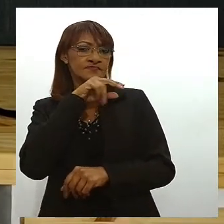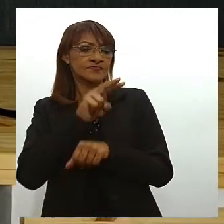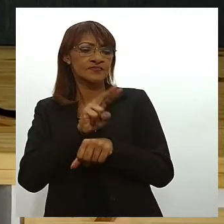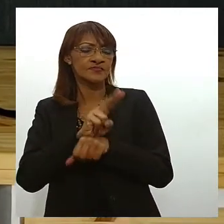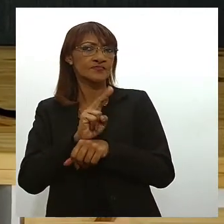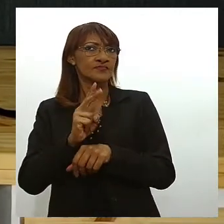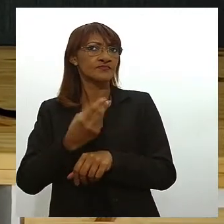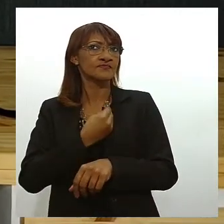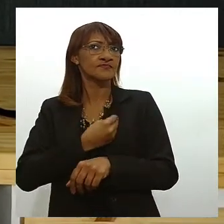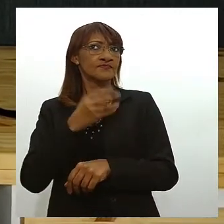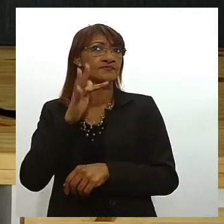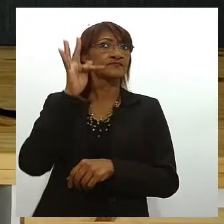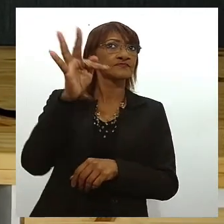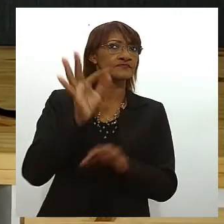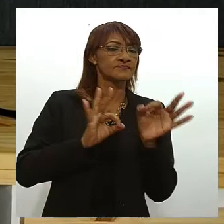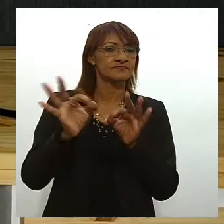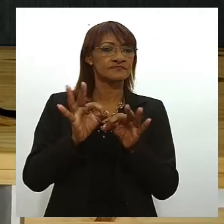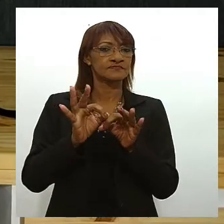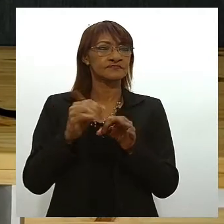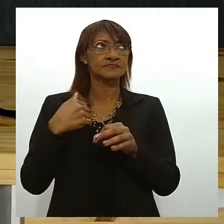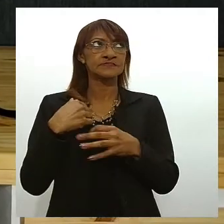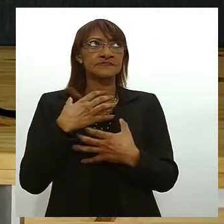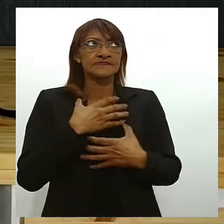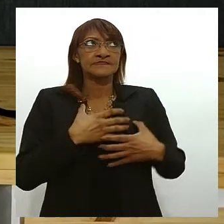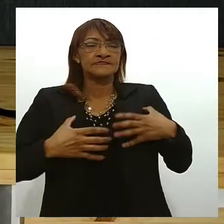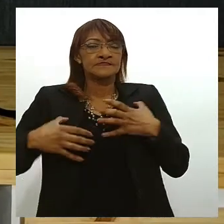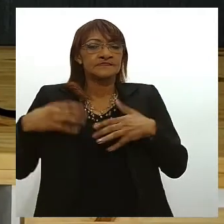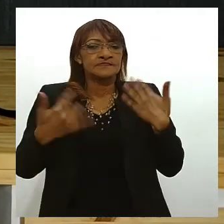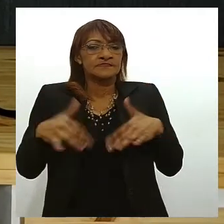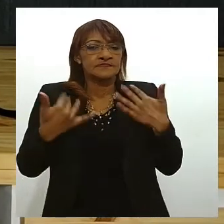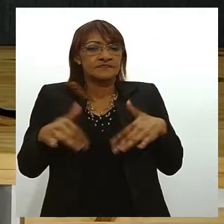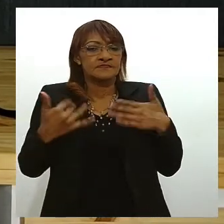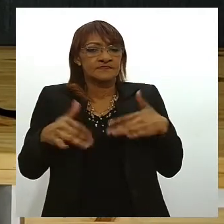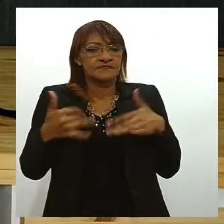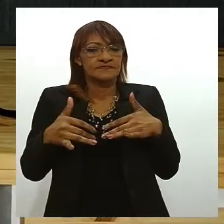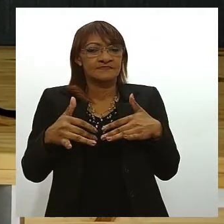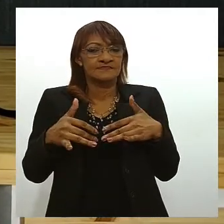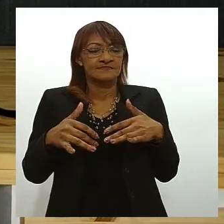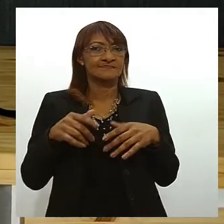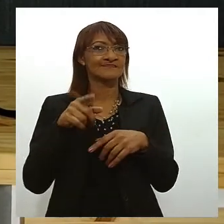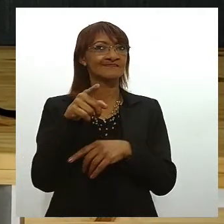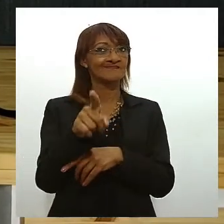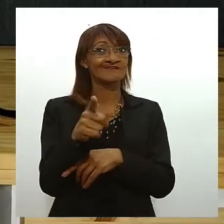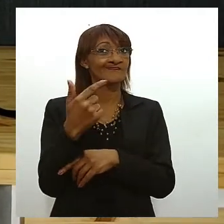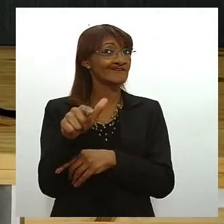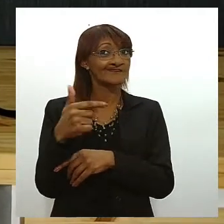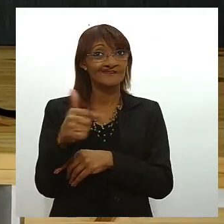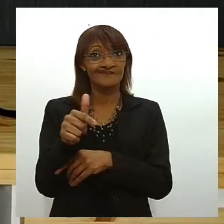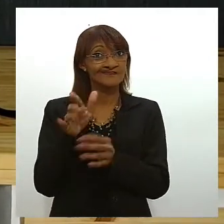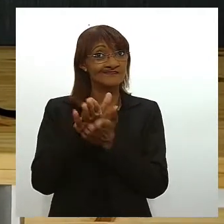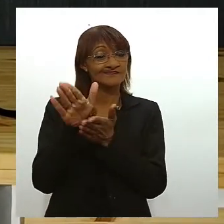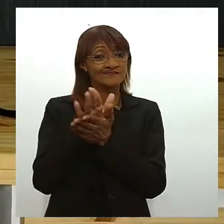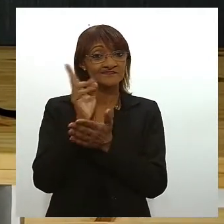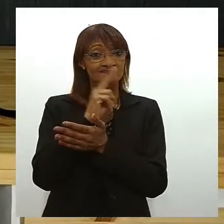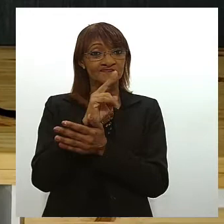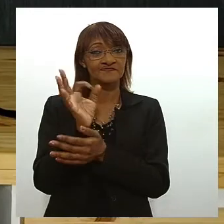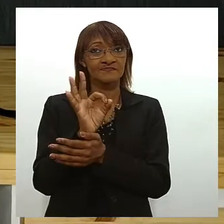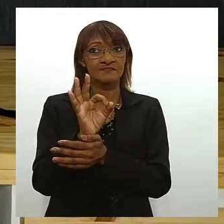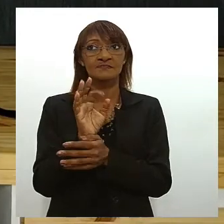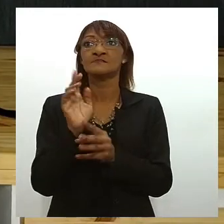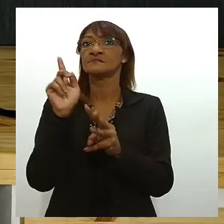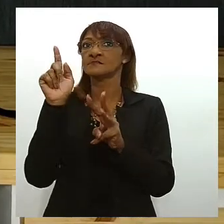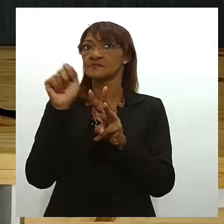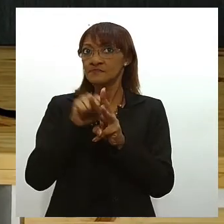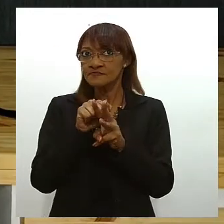se essa pergunta te causa alguma aflição nós já sabemos que você não tem reserva de emergência e passar 3 meses